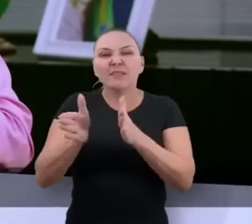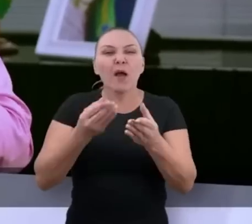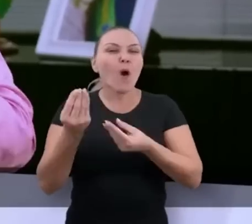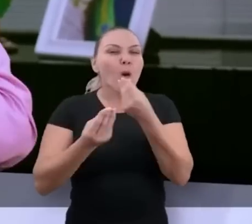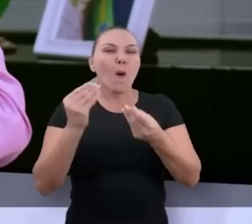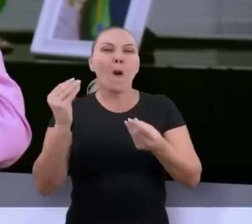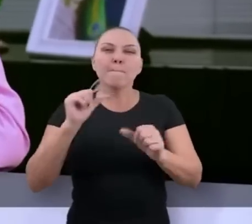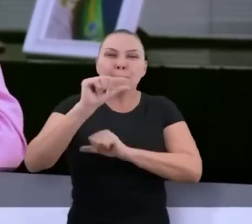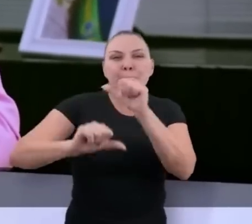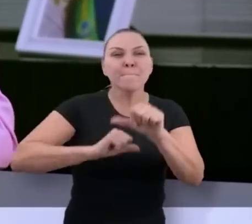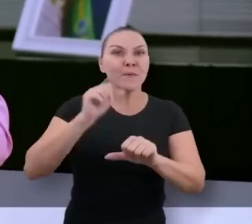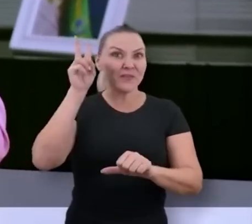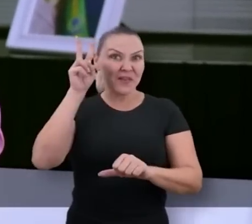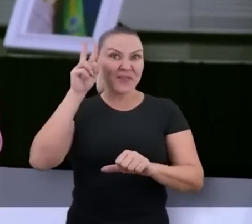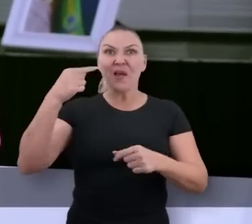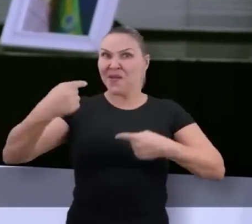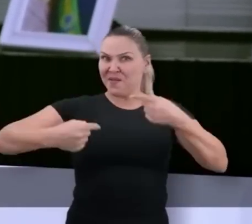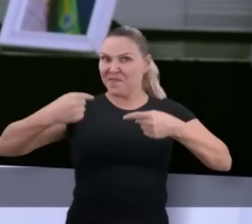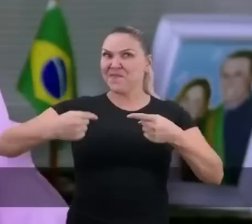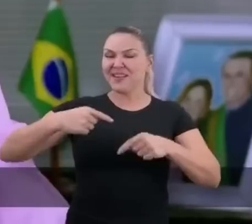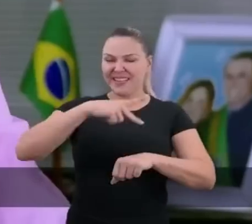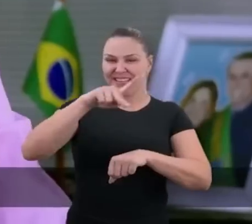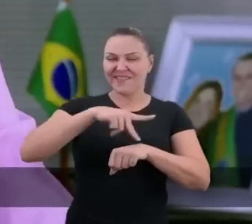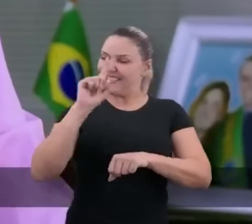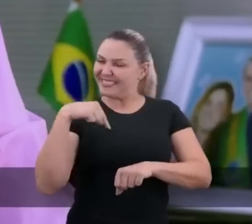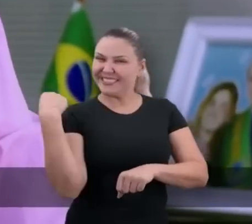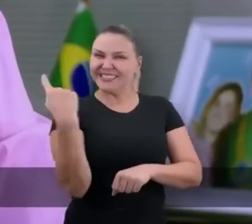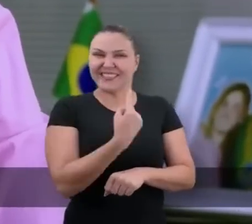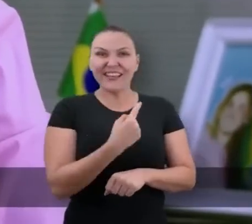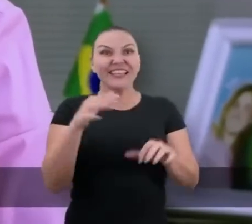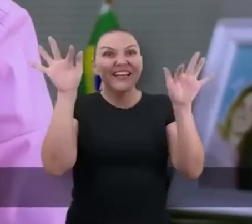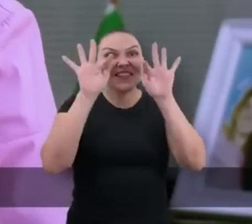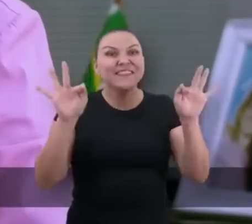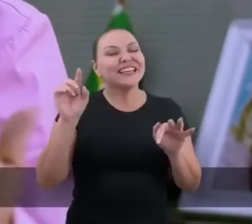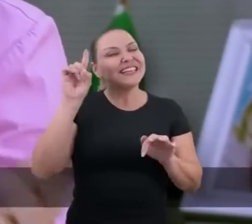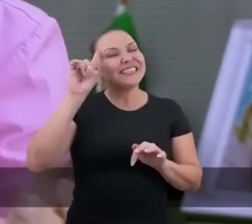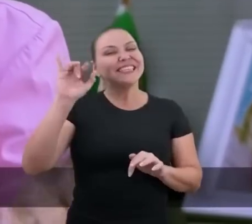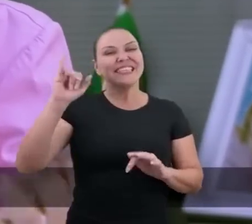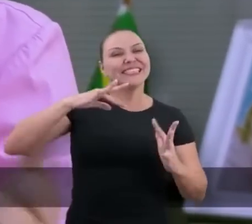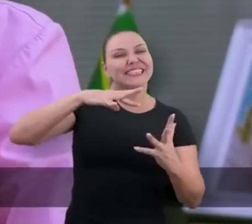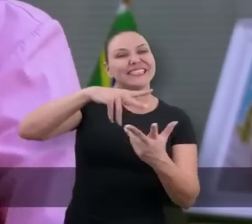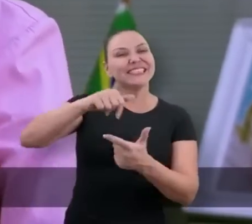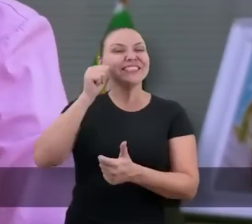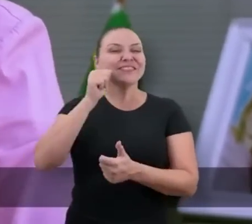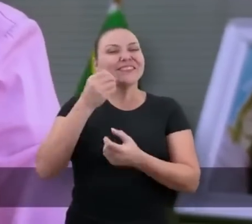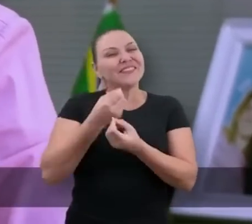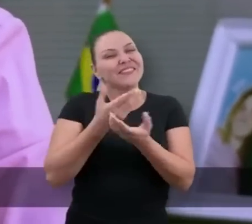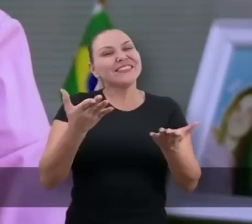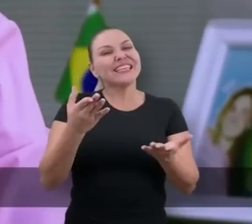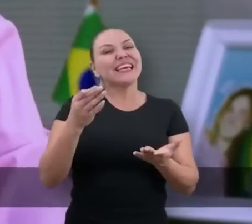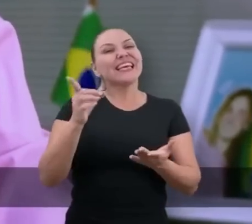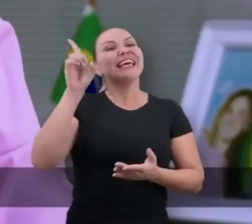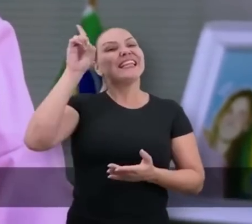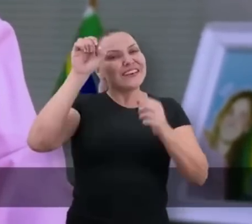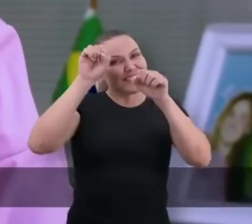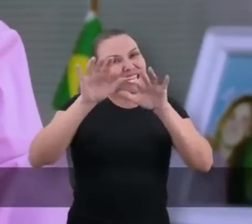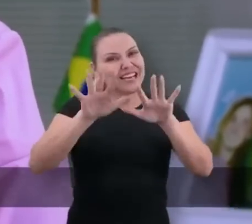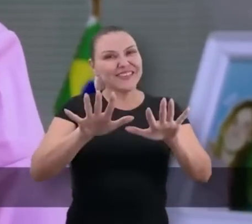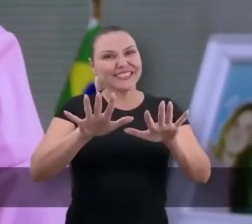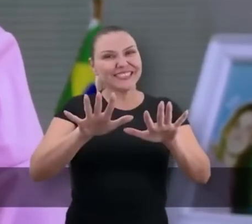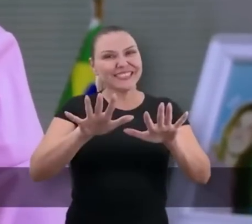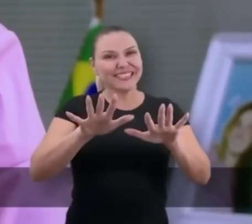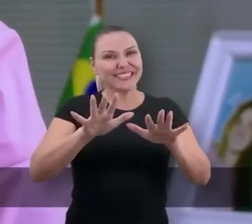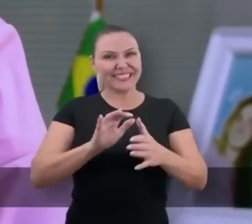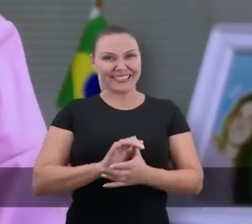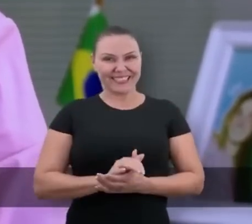muda a história política do nosso país. Desejo um Feliz Dia Internacional das Mulheres e que